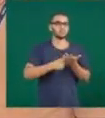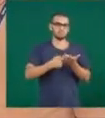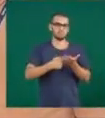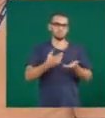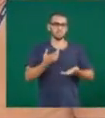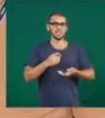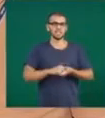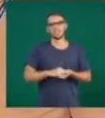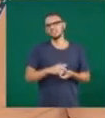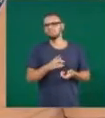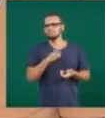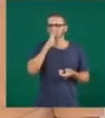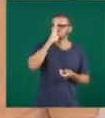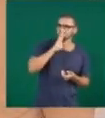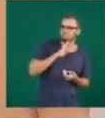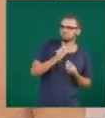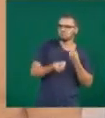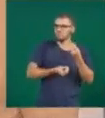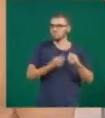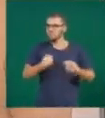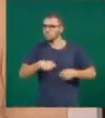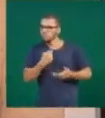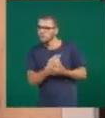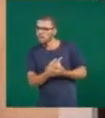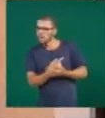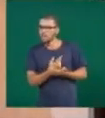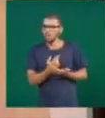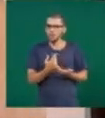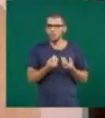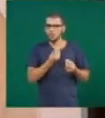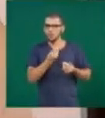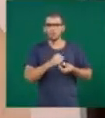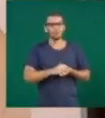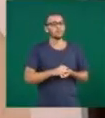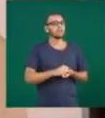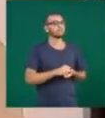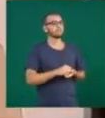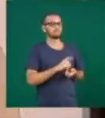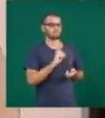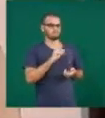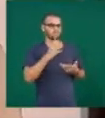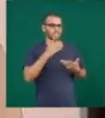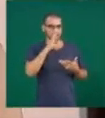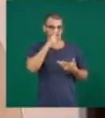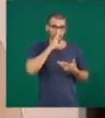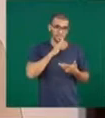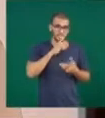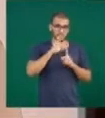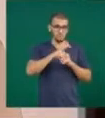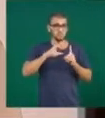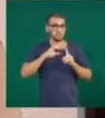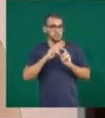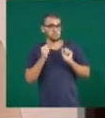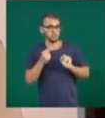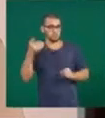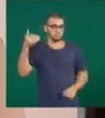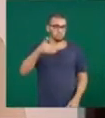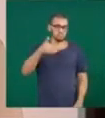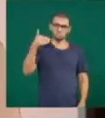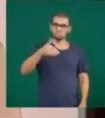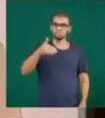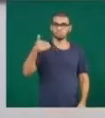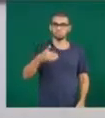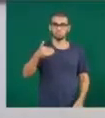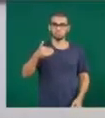Tem algum valor? A exposição é aberta à comunidade, aqui no Sesc Uberlândia, Benjamin Constant 844, e é totalmente